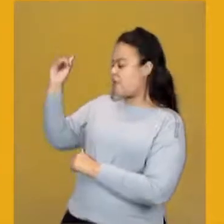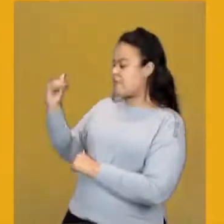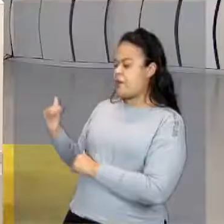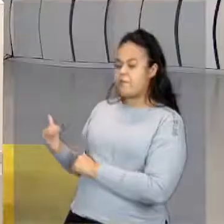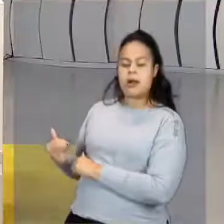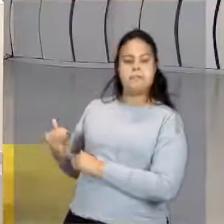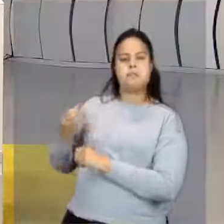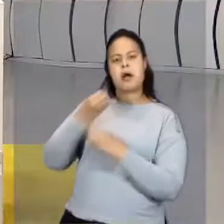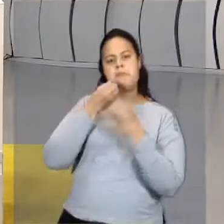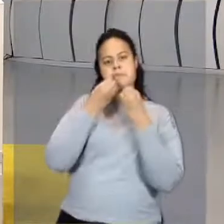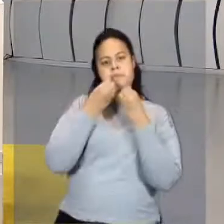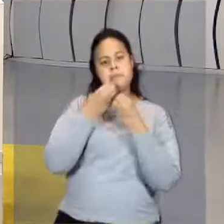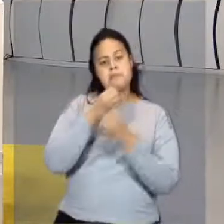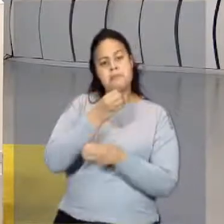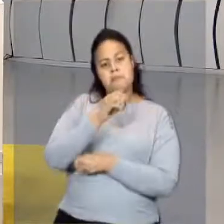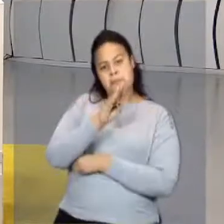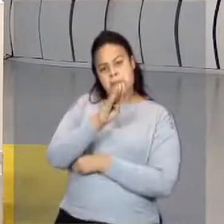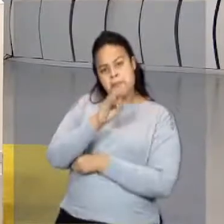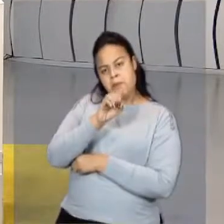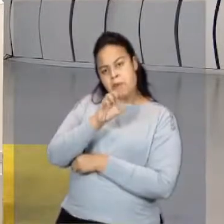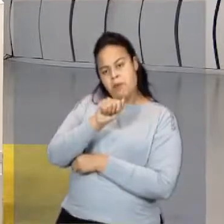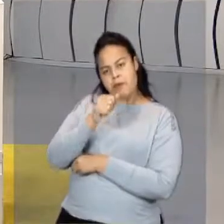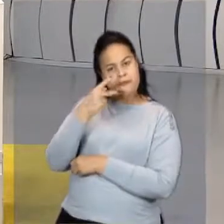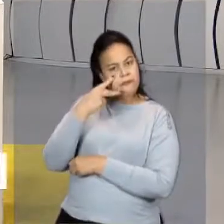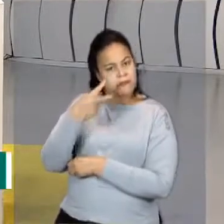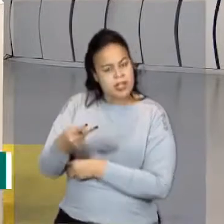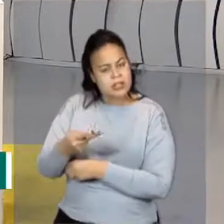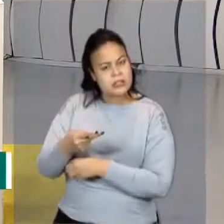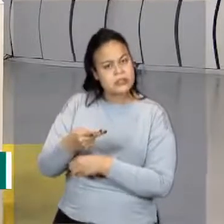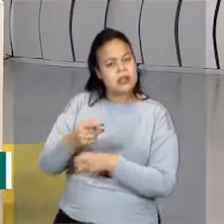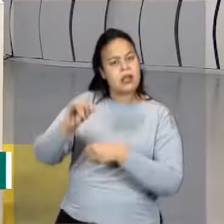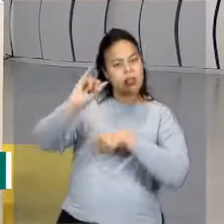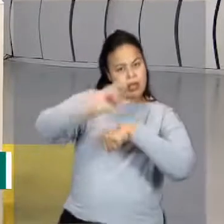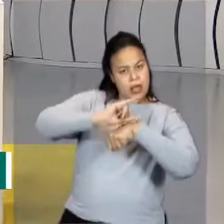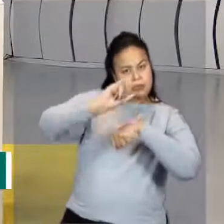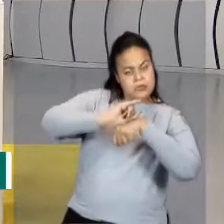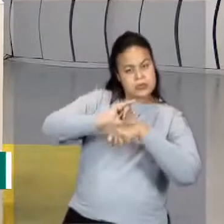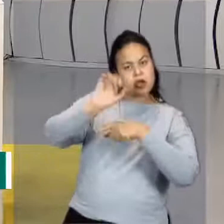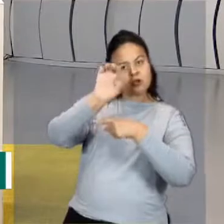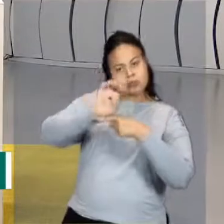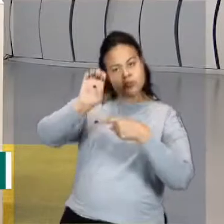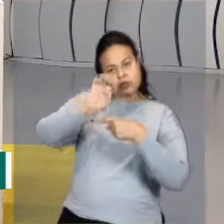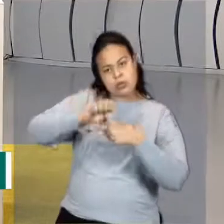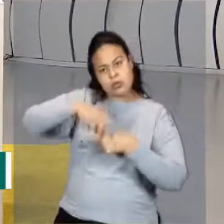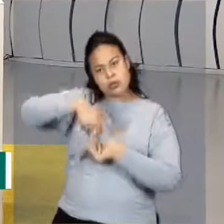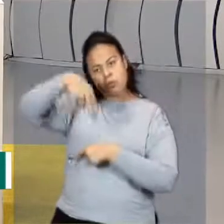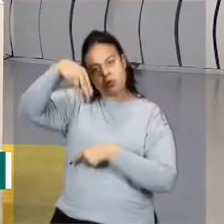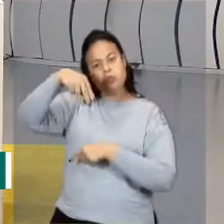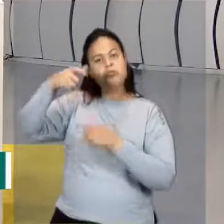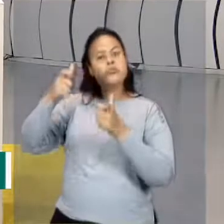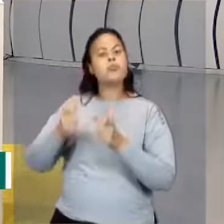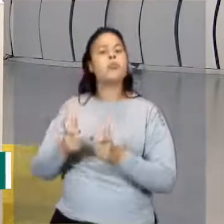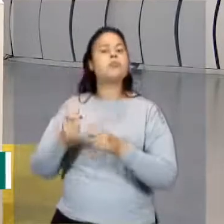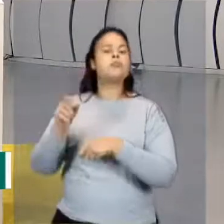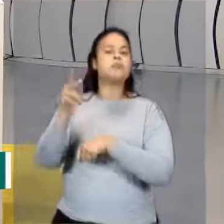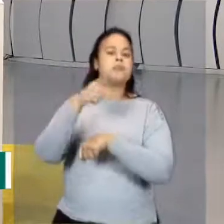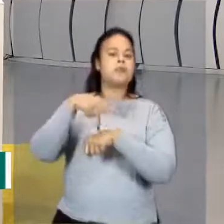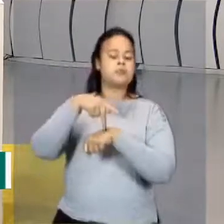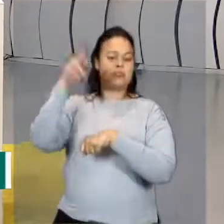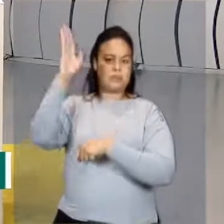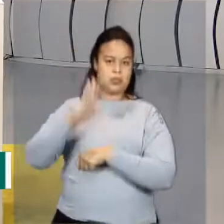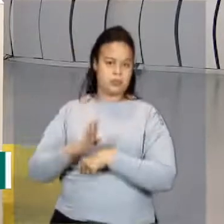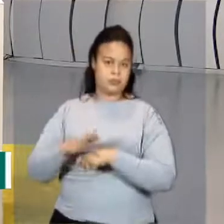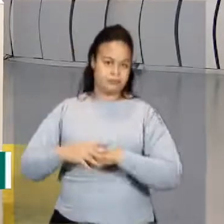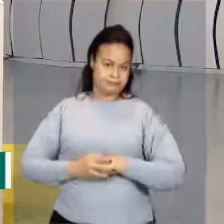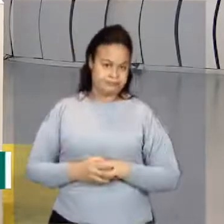Porto Velho. Essas são algumas capitais dos estados da região norte do Brasil. Bom, para não deixar a coisa